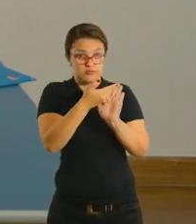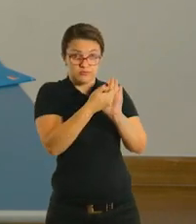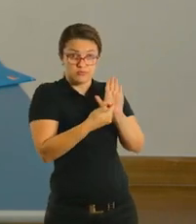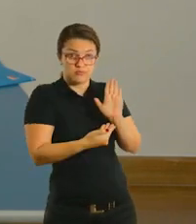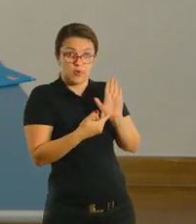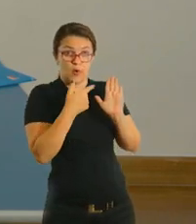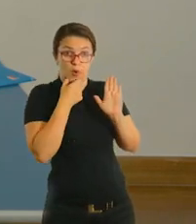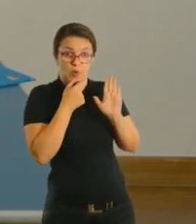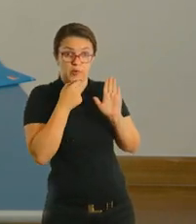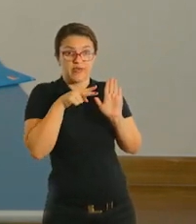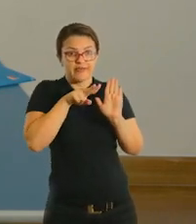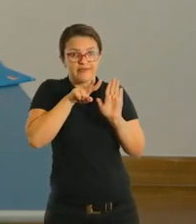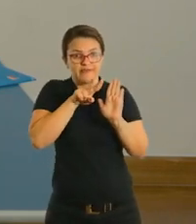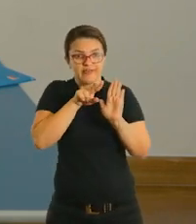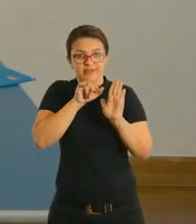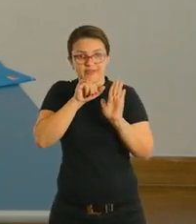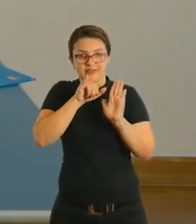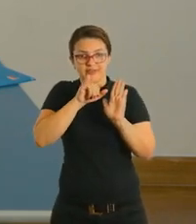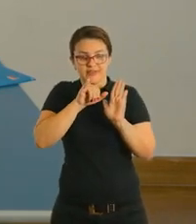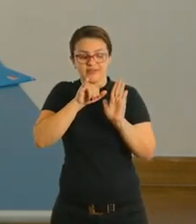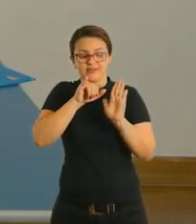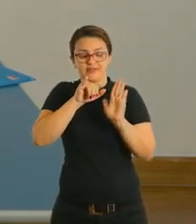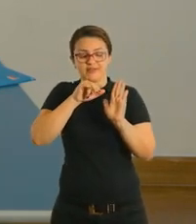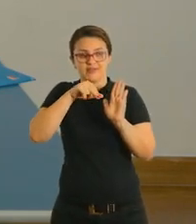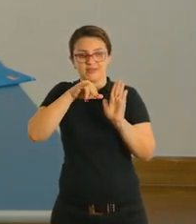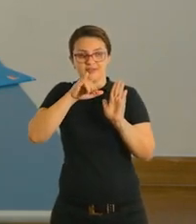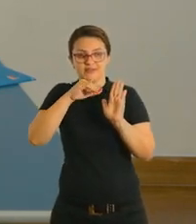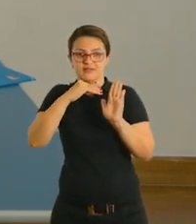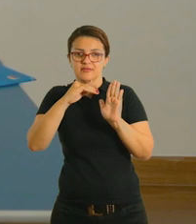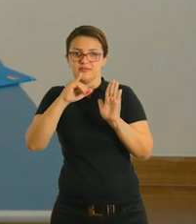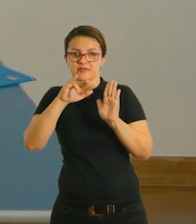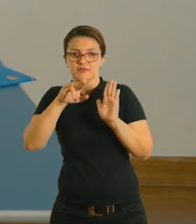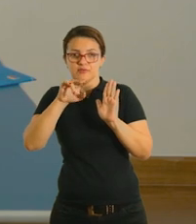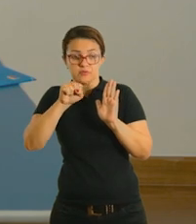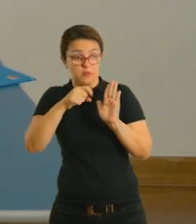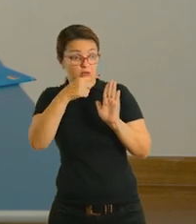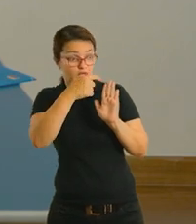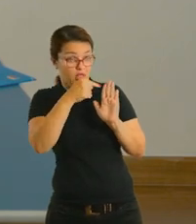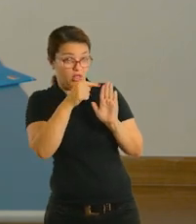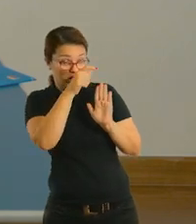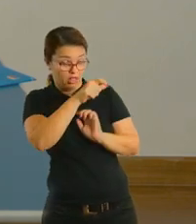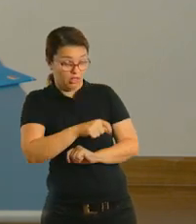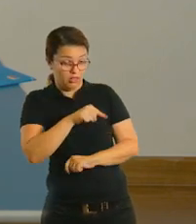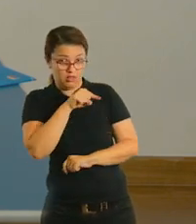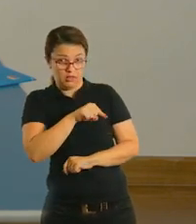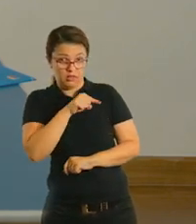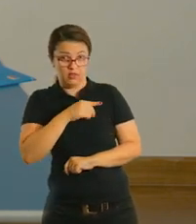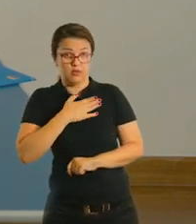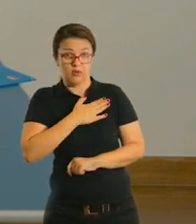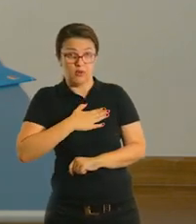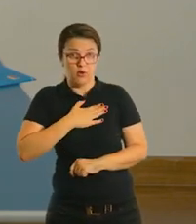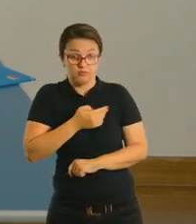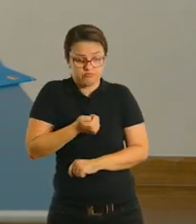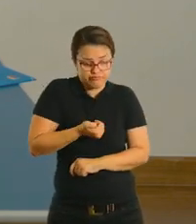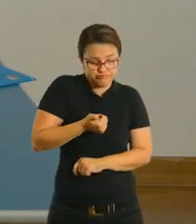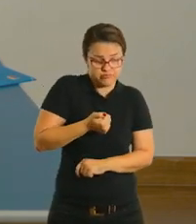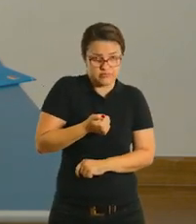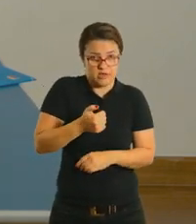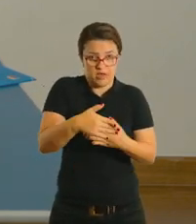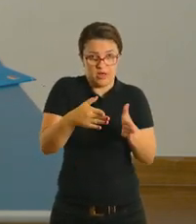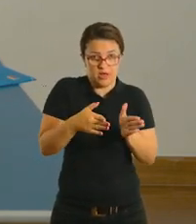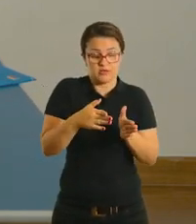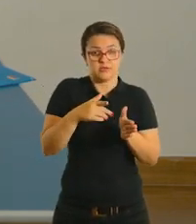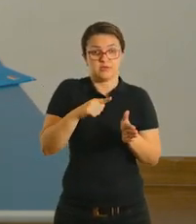nesse carinha aqui, ó. Ele é o Vinícius. E ele gosta muito de bolinha de gude. Ele tem uma caixinha com dez